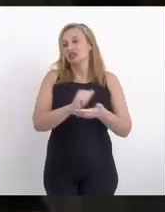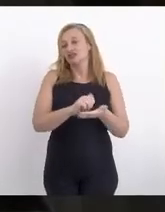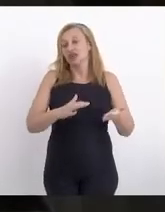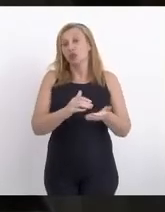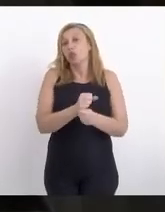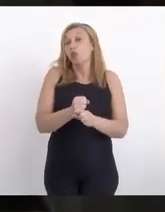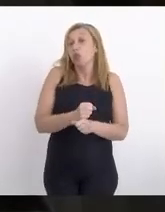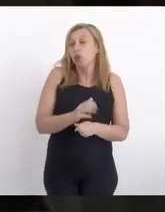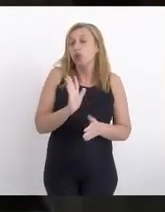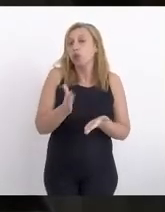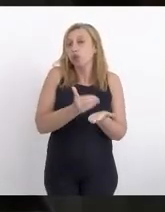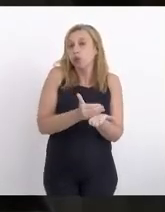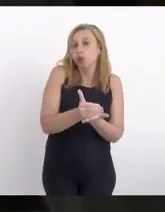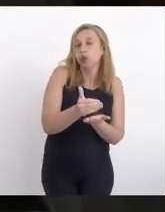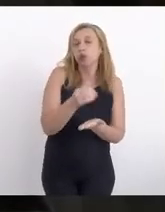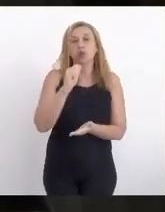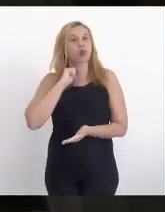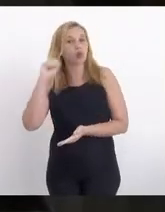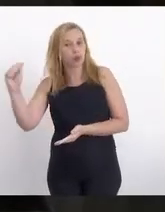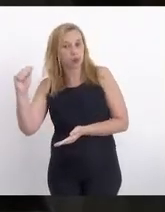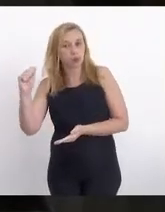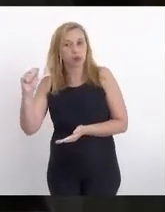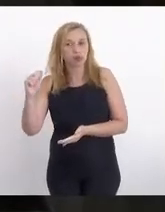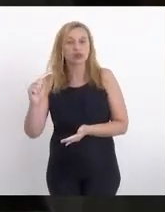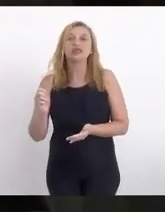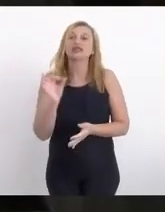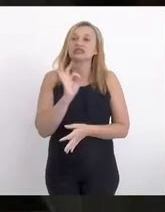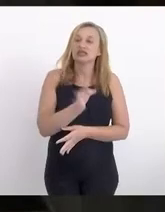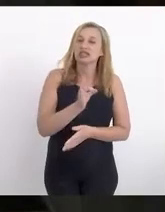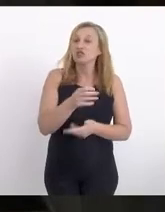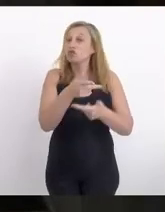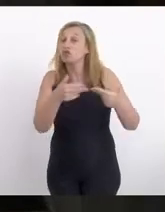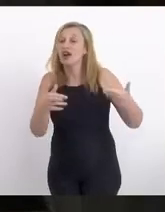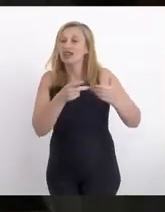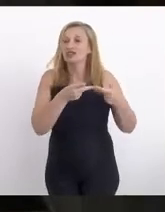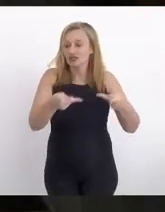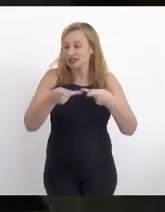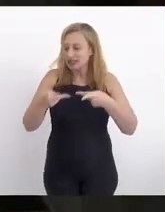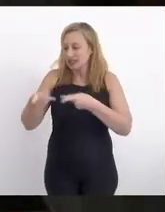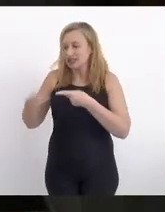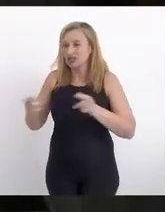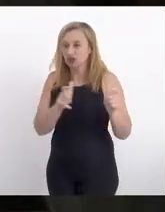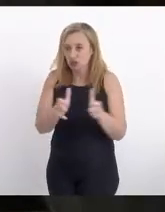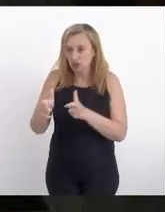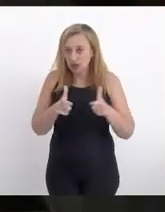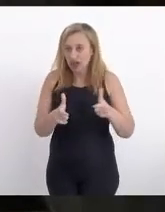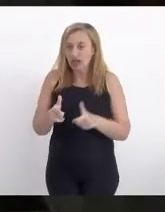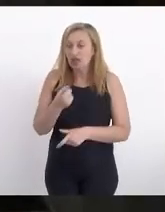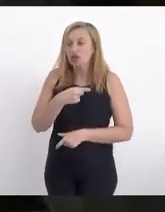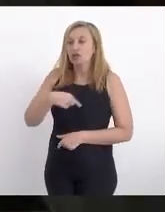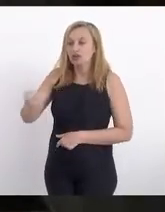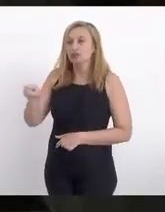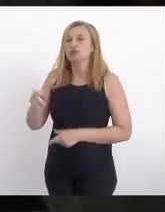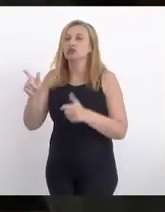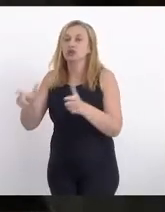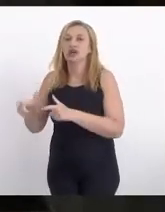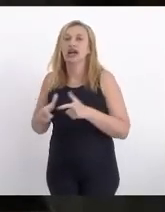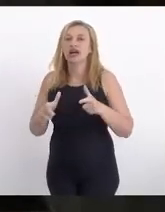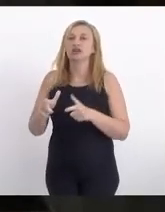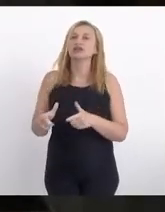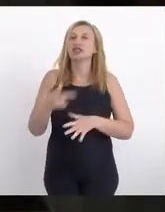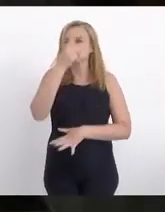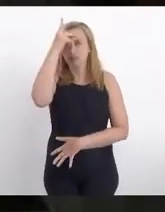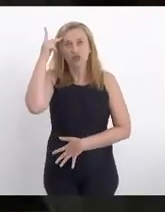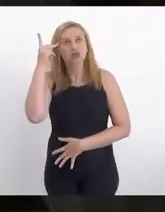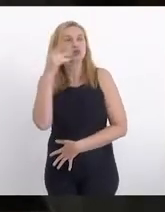já que a comissão teve início em abril, inclusive, com várias visitas de campo, nós fomos aos locais onde as